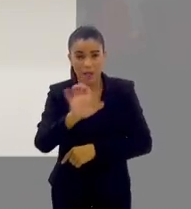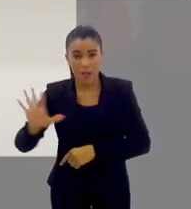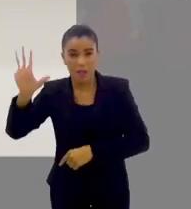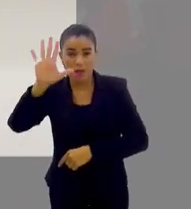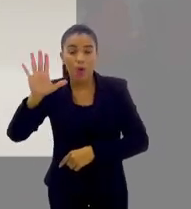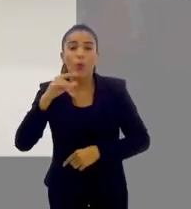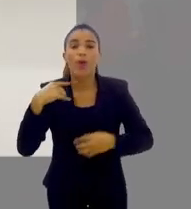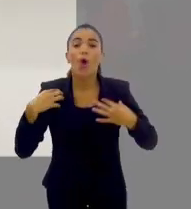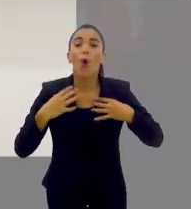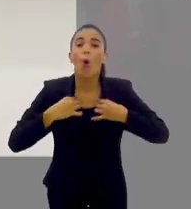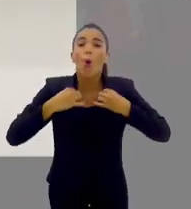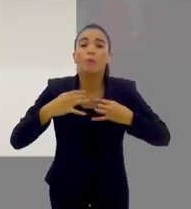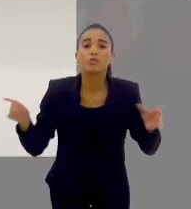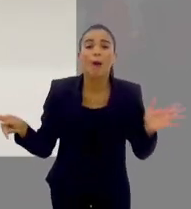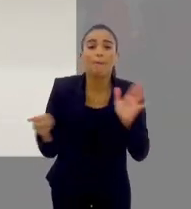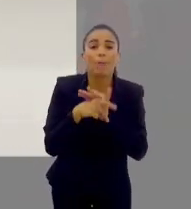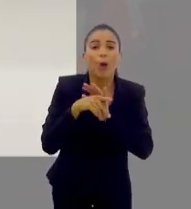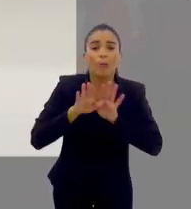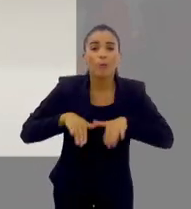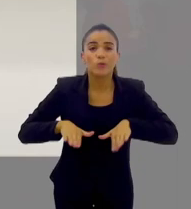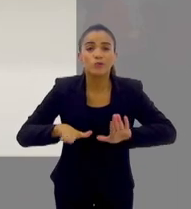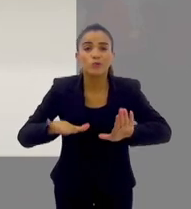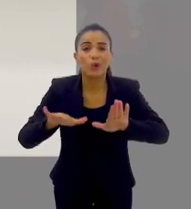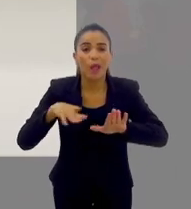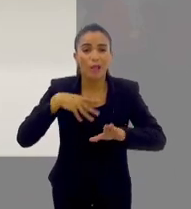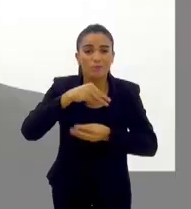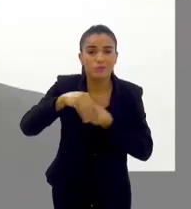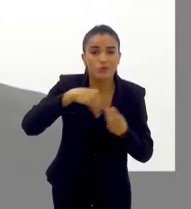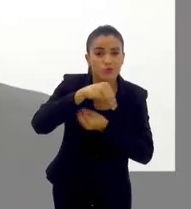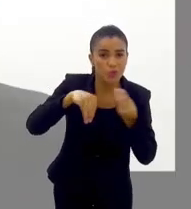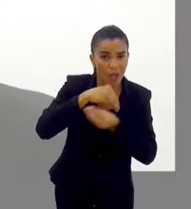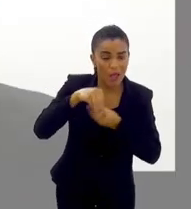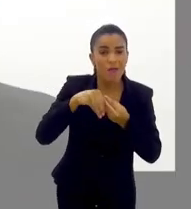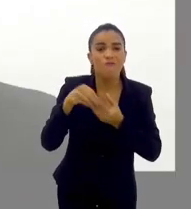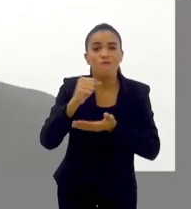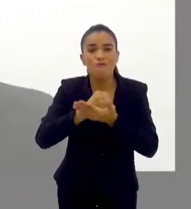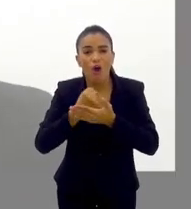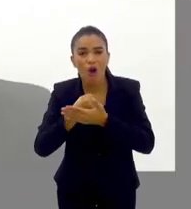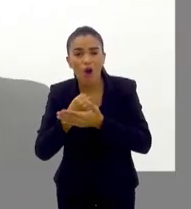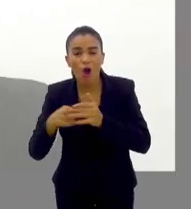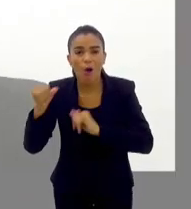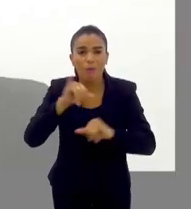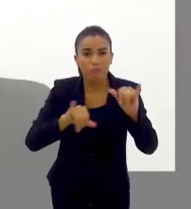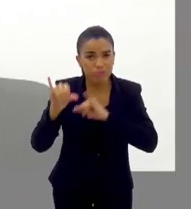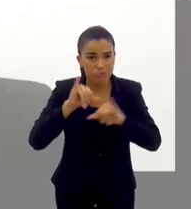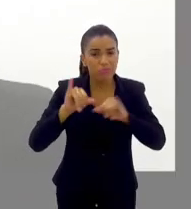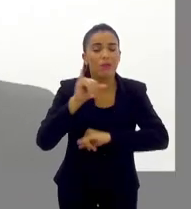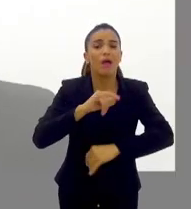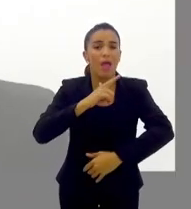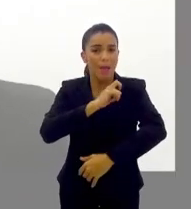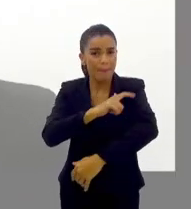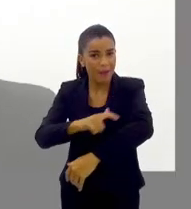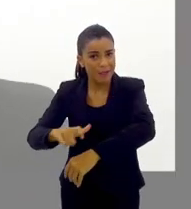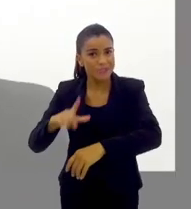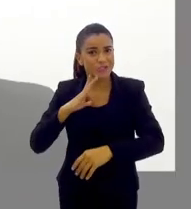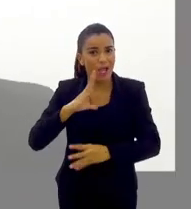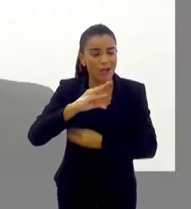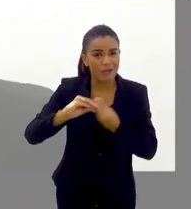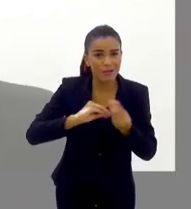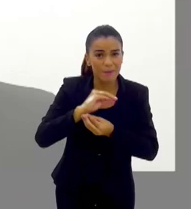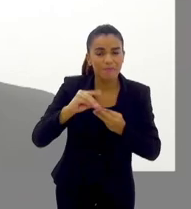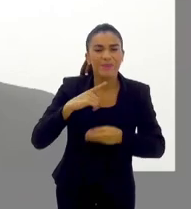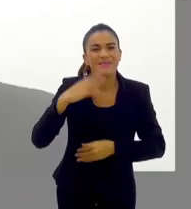eles estão fabricando roupa já com hidratante e com repelente. Tem umas crianças que agora têm dermatite atópica, né, são aquelas